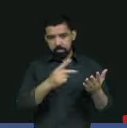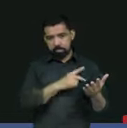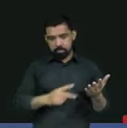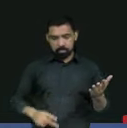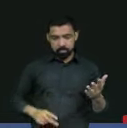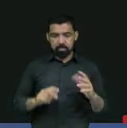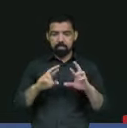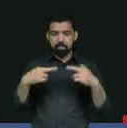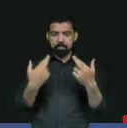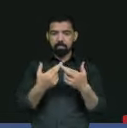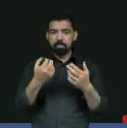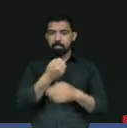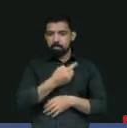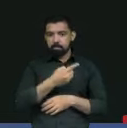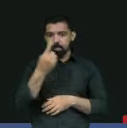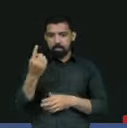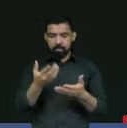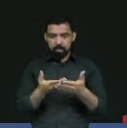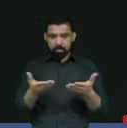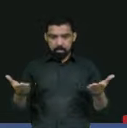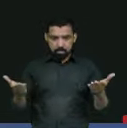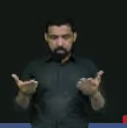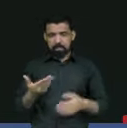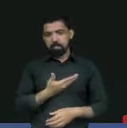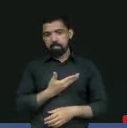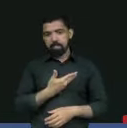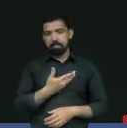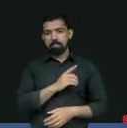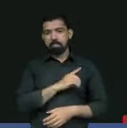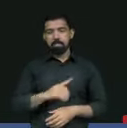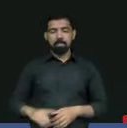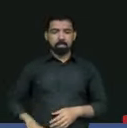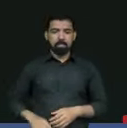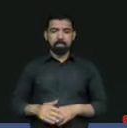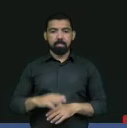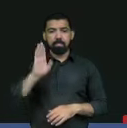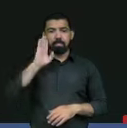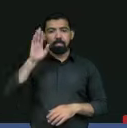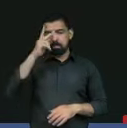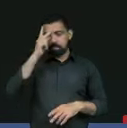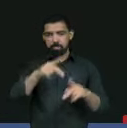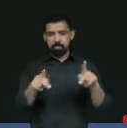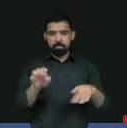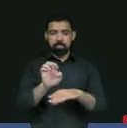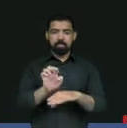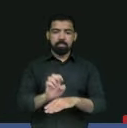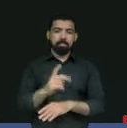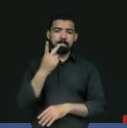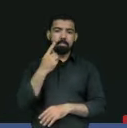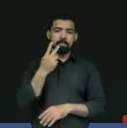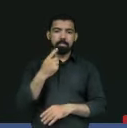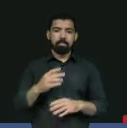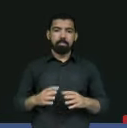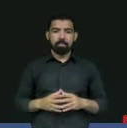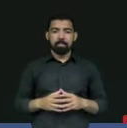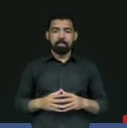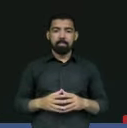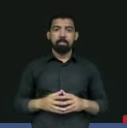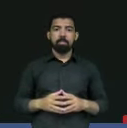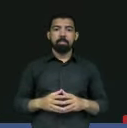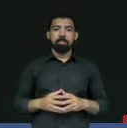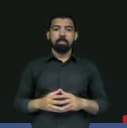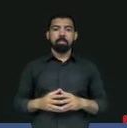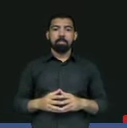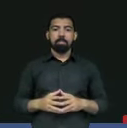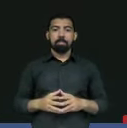Bom dia a todos os colegas deputados e, principalmente, ao povo cearense. É um momento